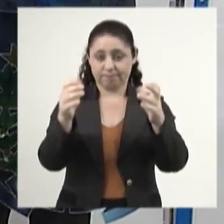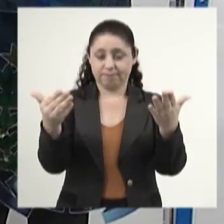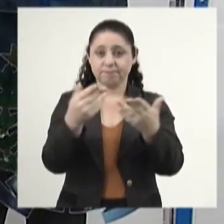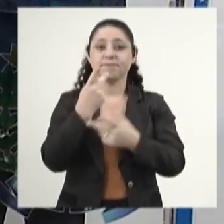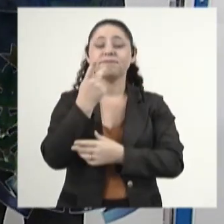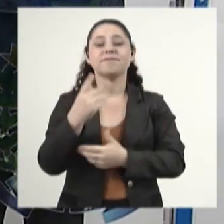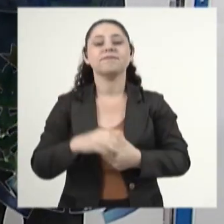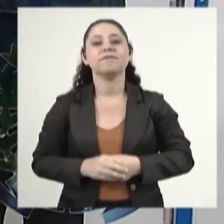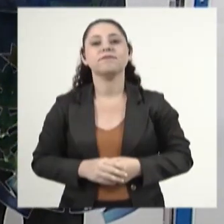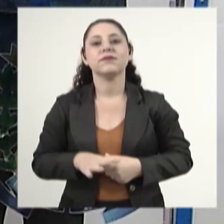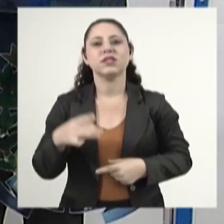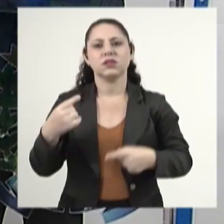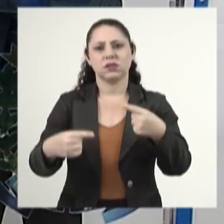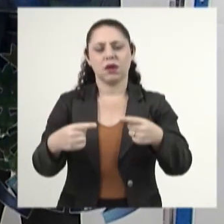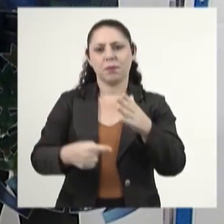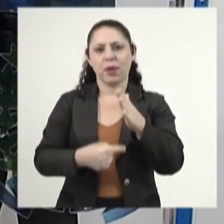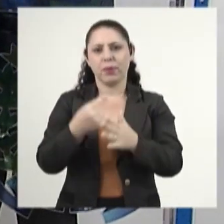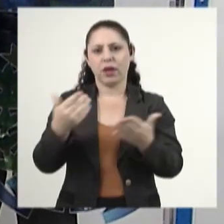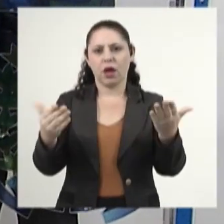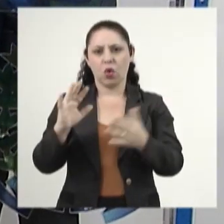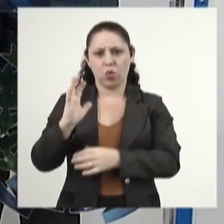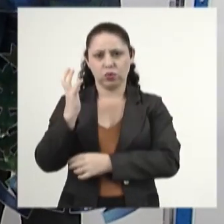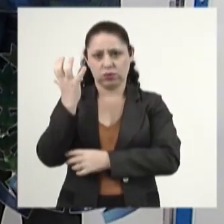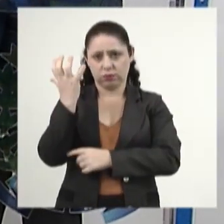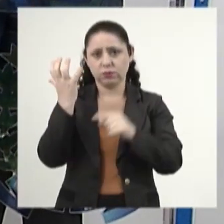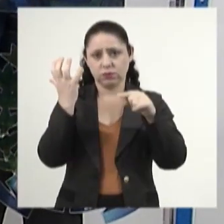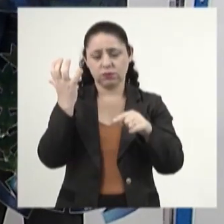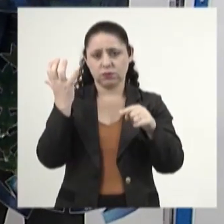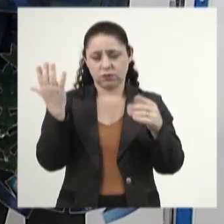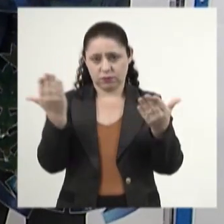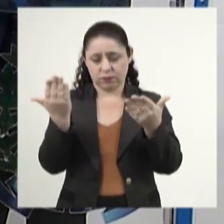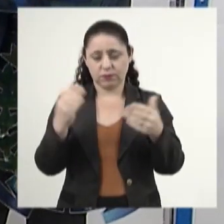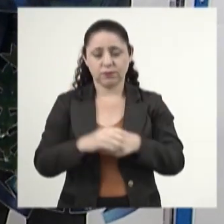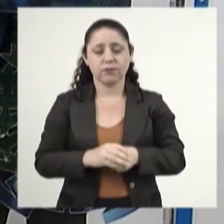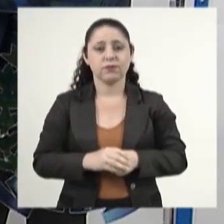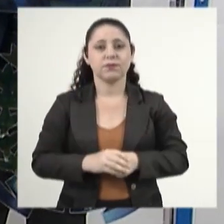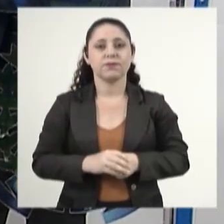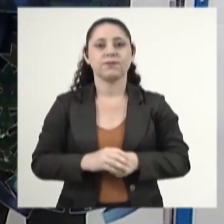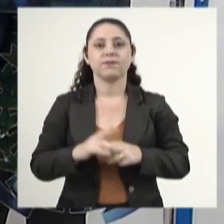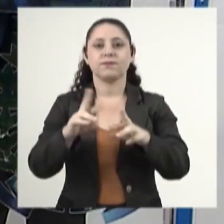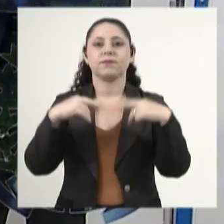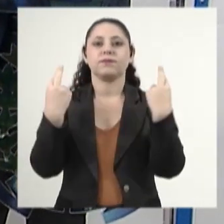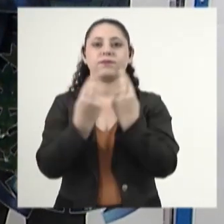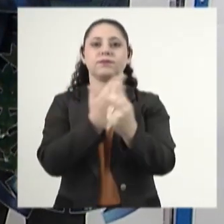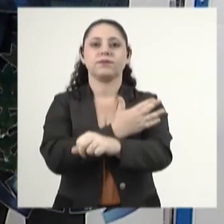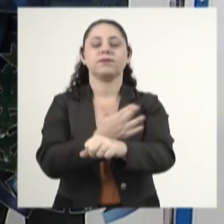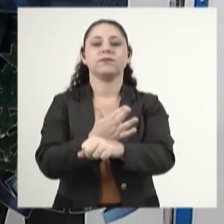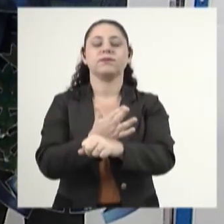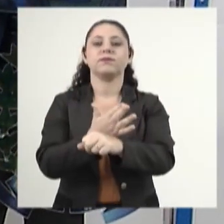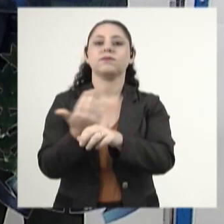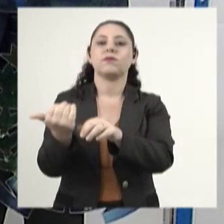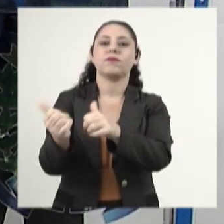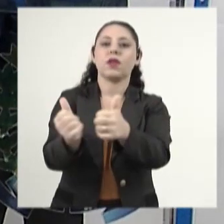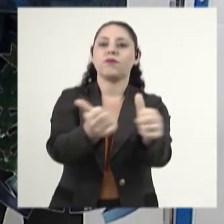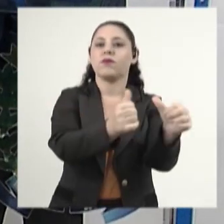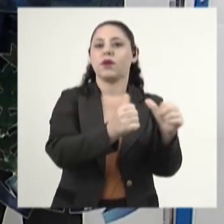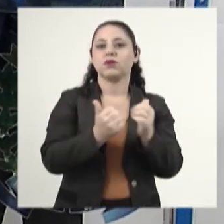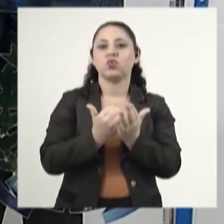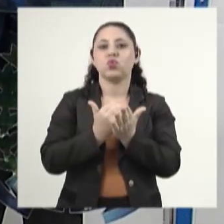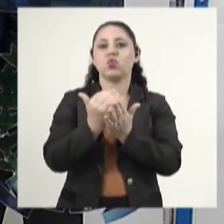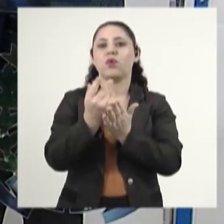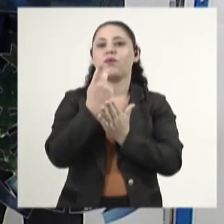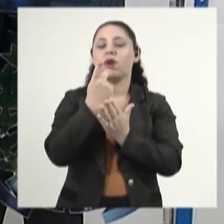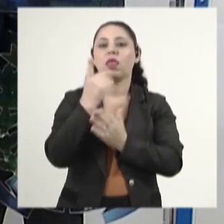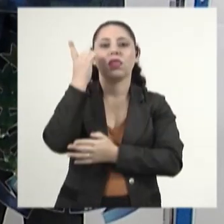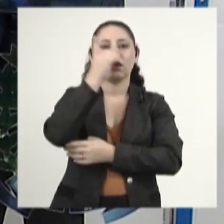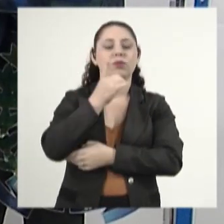vamos falar de um debate, um dos primeiros debates que aconteceu hoje aqui na sessão ordinária, que foi uma avaliação inicialmente